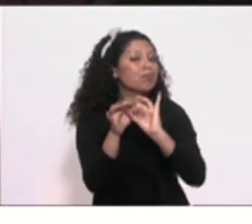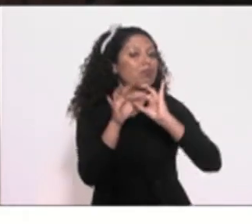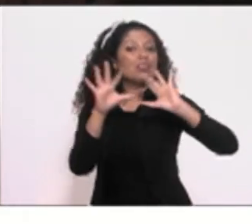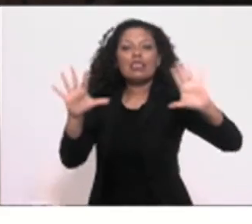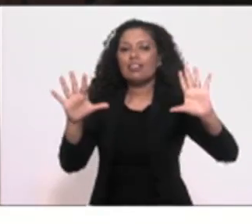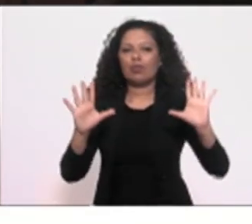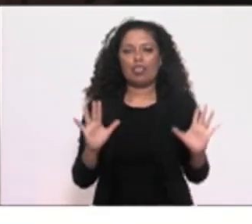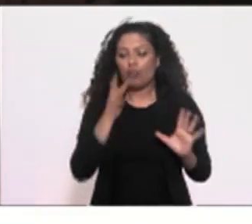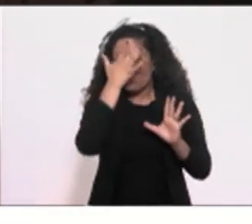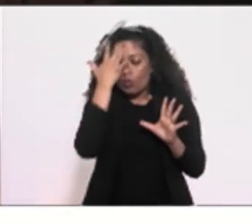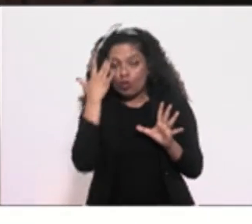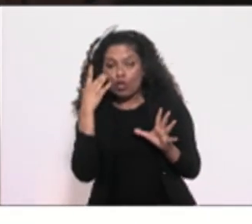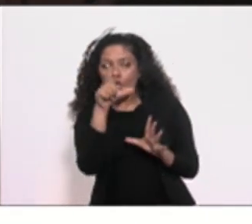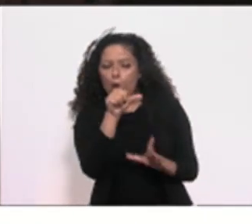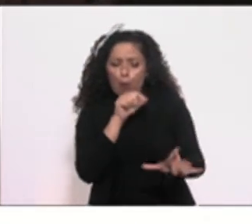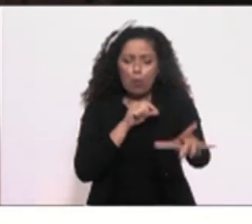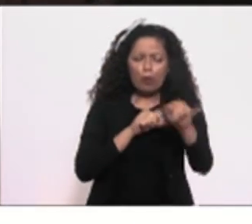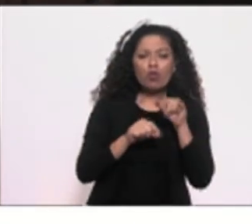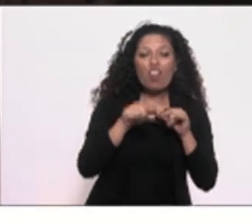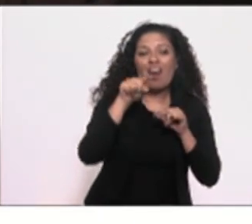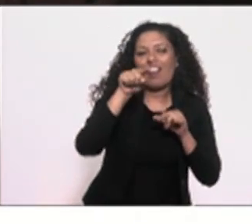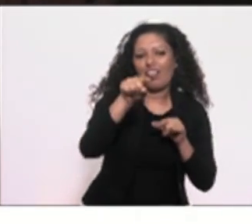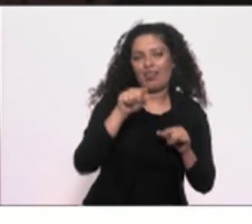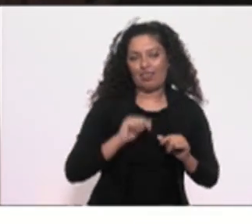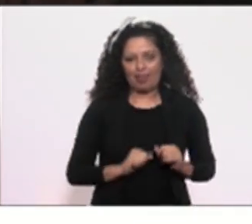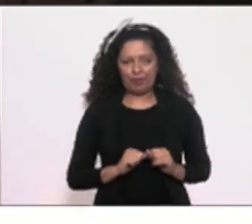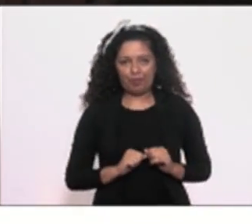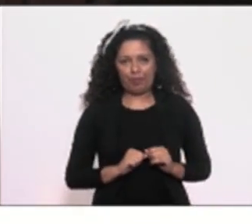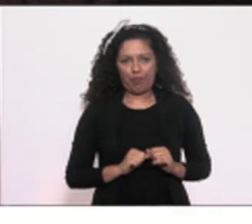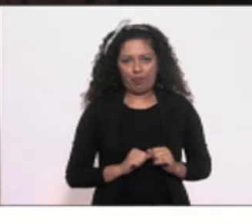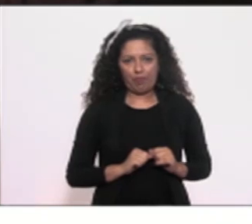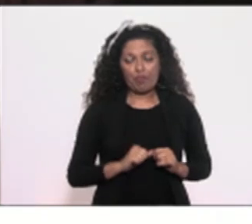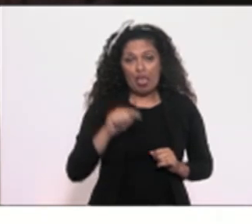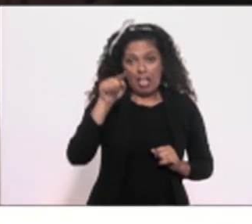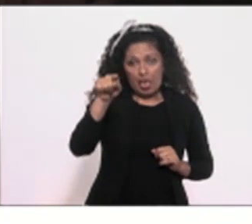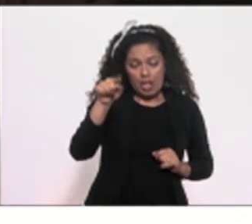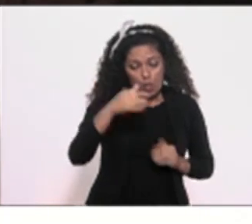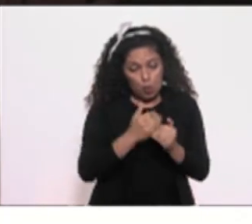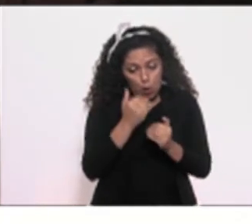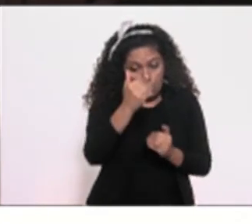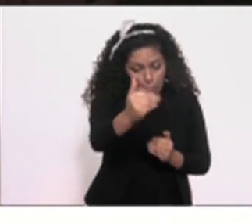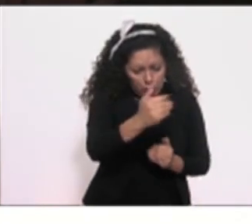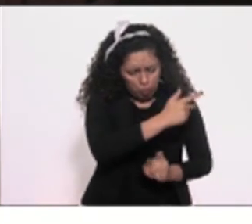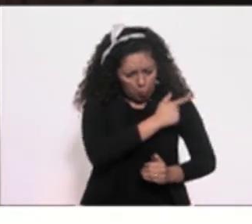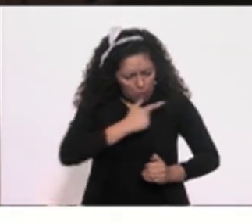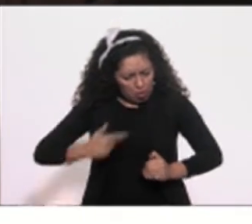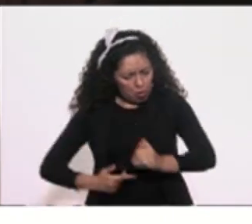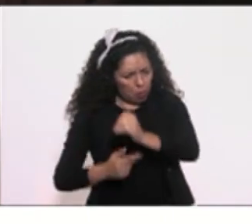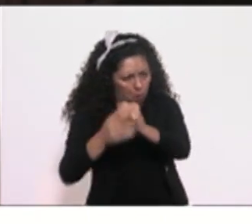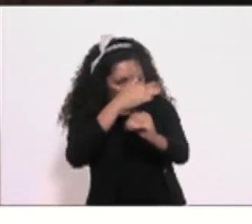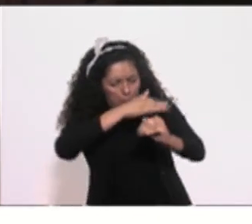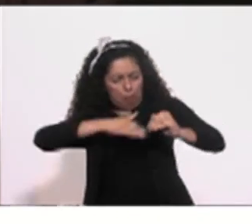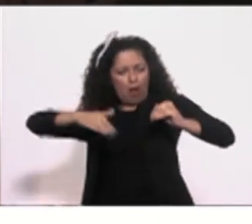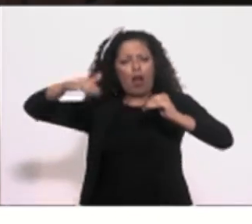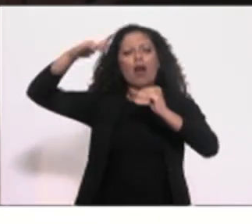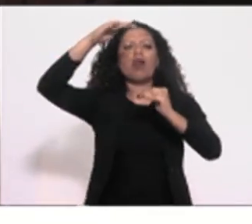Então, quero dizer que ele ascendeu ao poder máximo desse país,